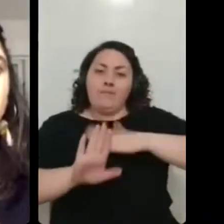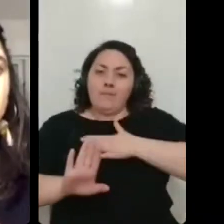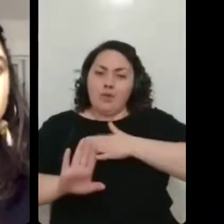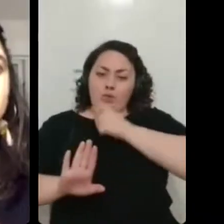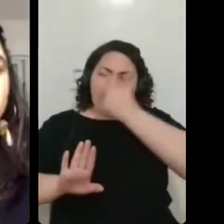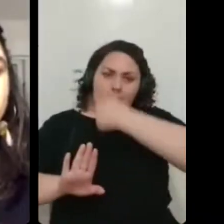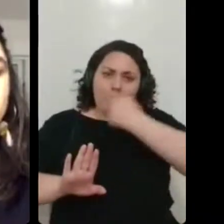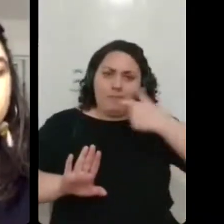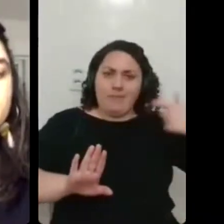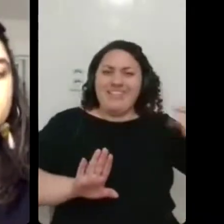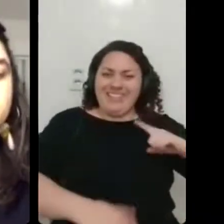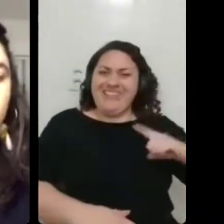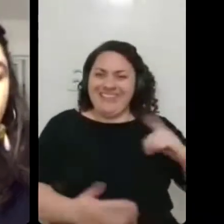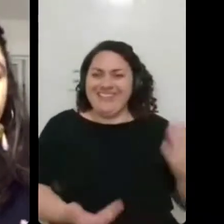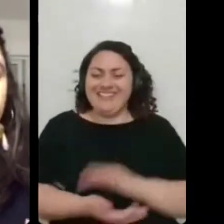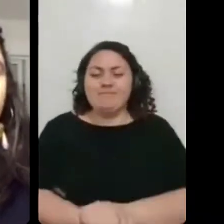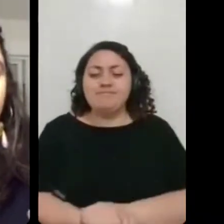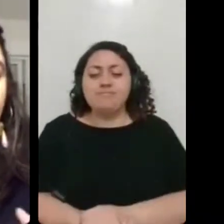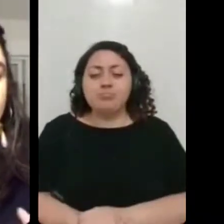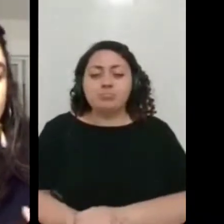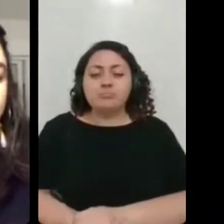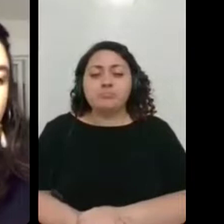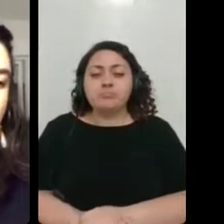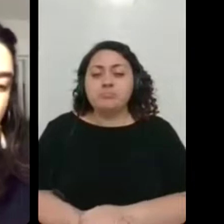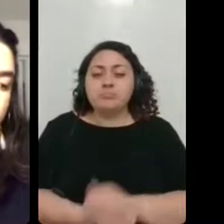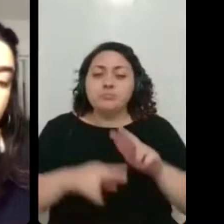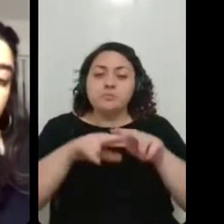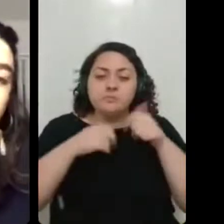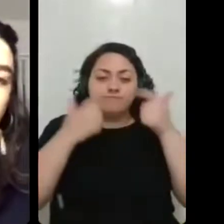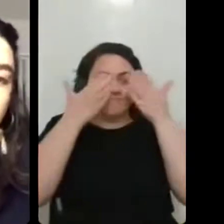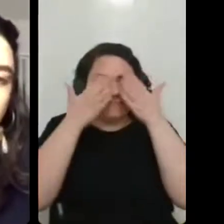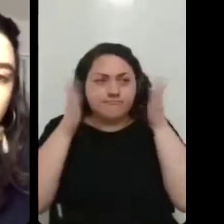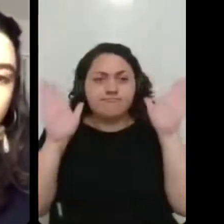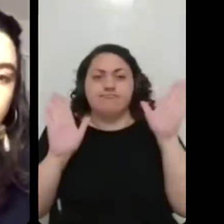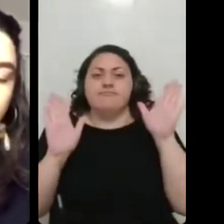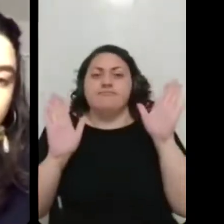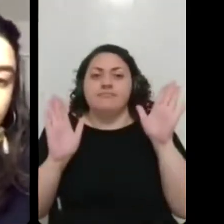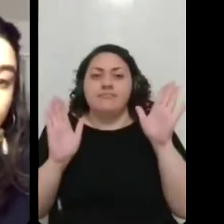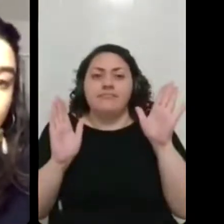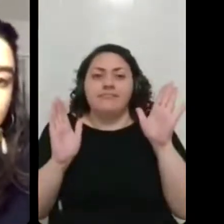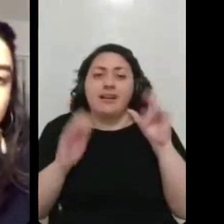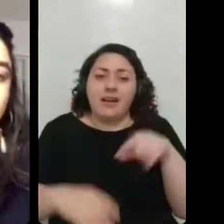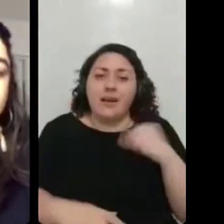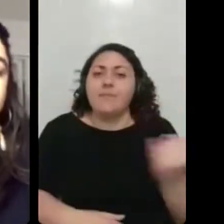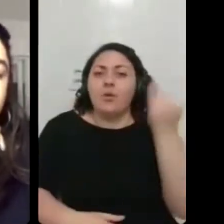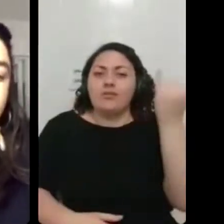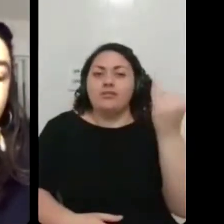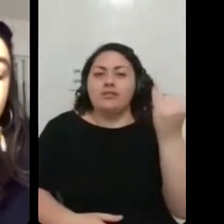isso fez abrir os meus olhos pra essas outras funções, assim, sabe? Esses outros papéis